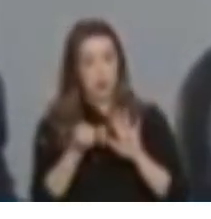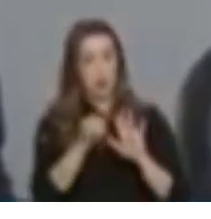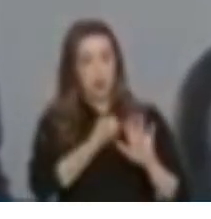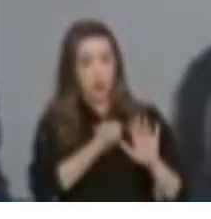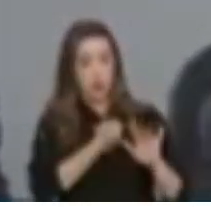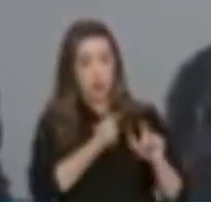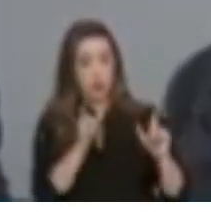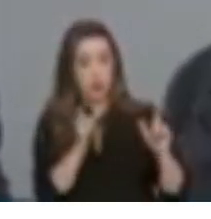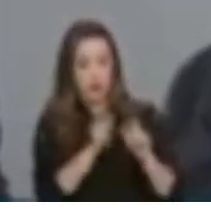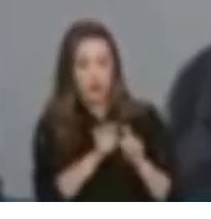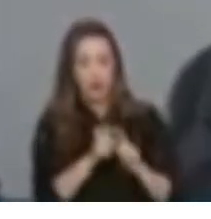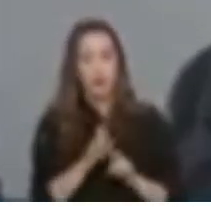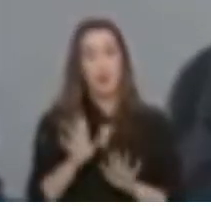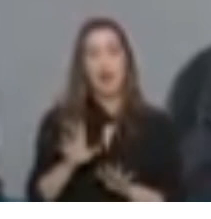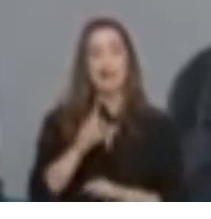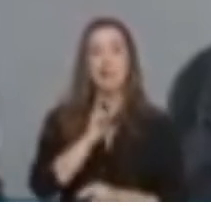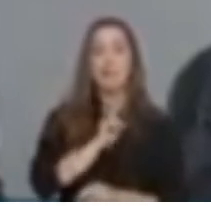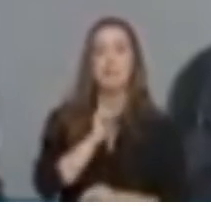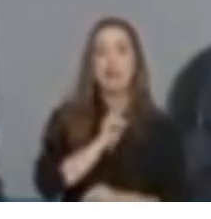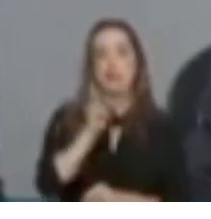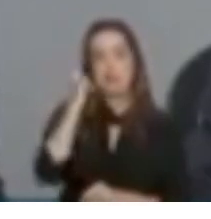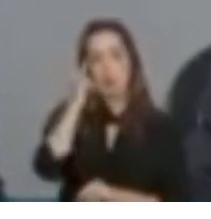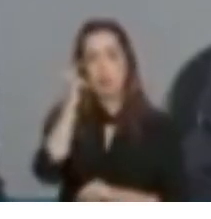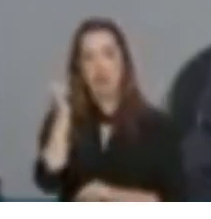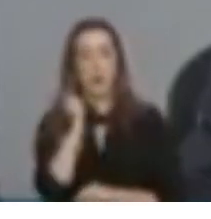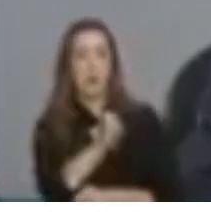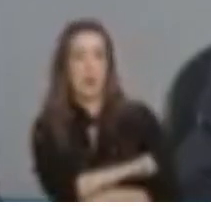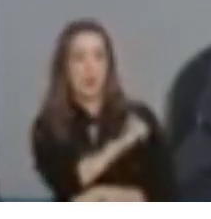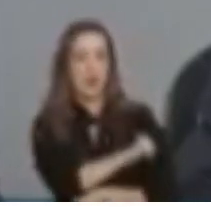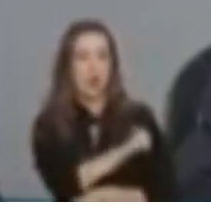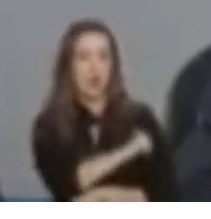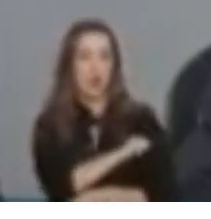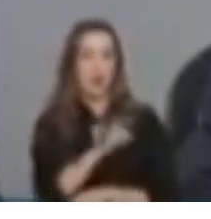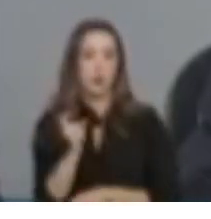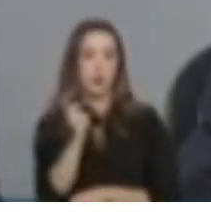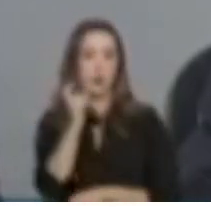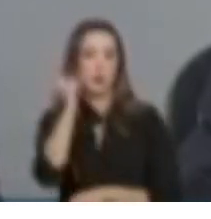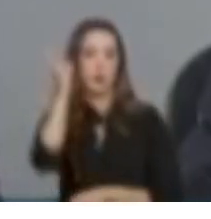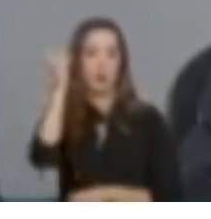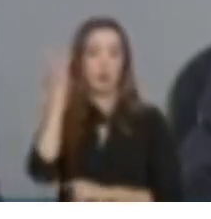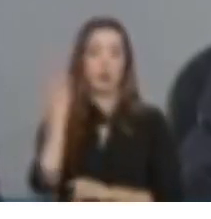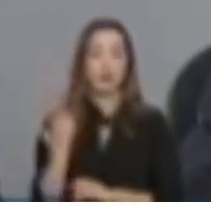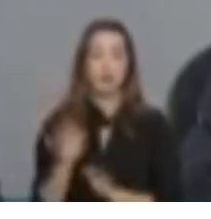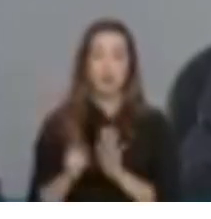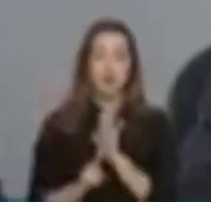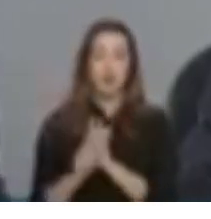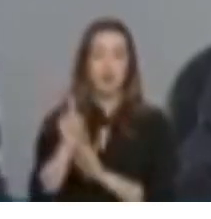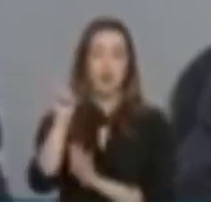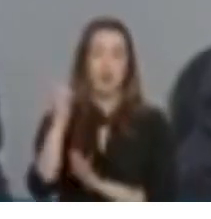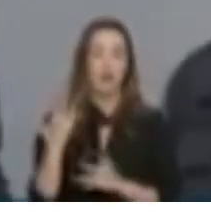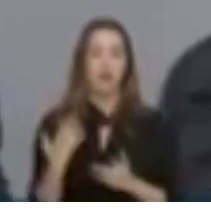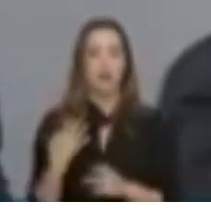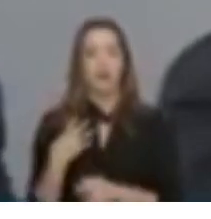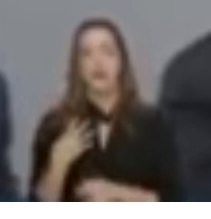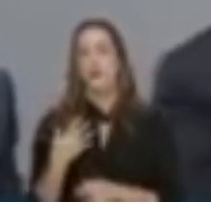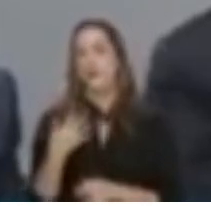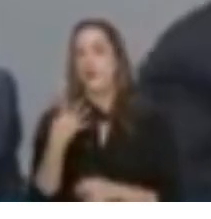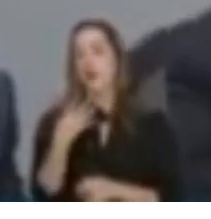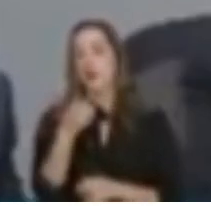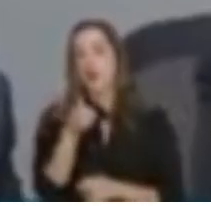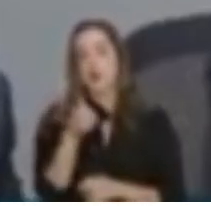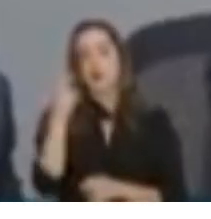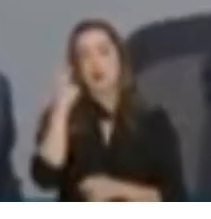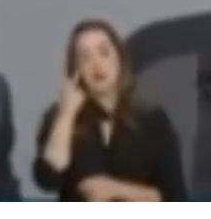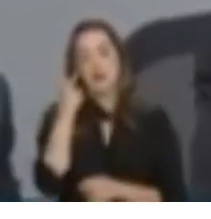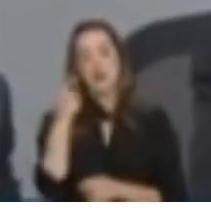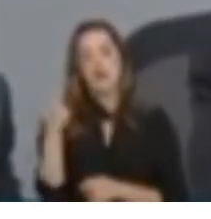Eu tenho Minas, São Paulo e Rio em paralelo. Ali mora 47 milhões de pessoas em São Paulo, 26 milhões em Minas,